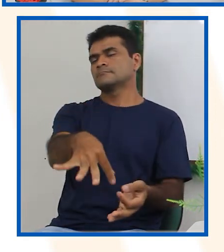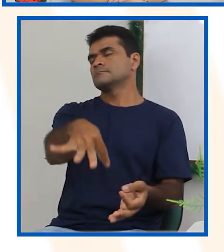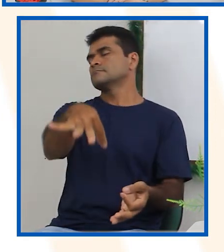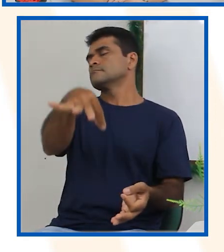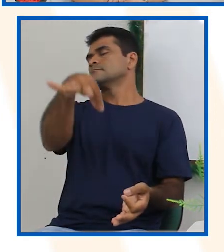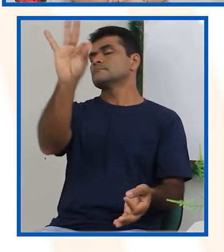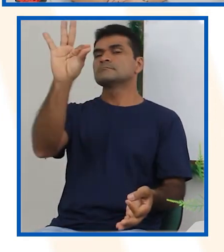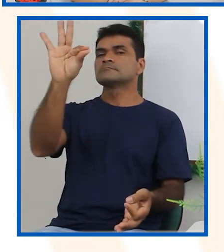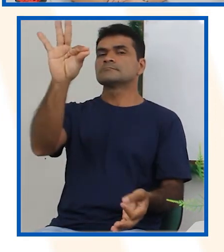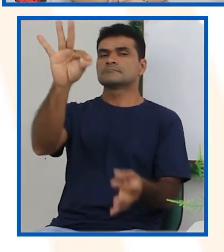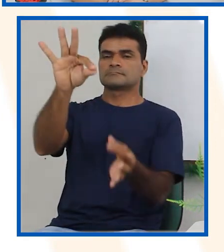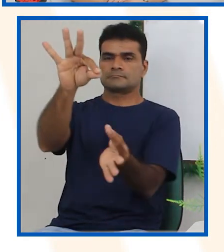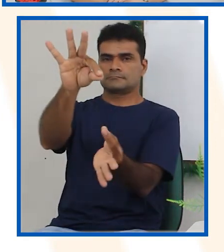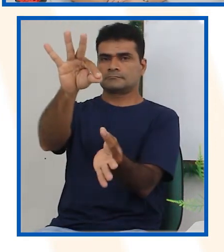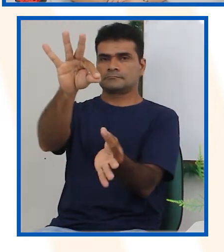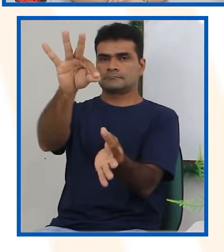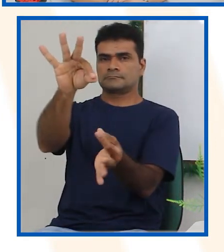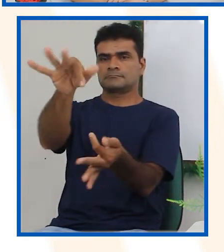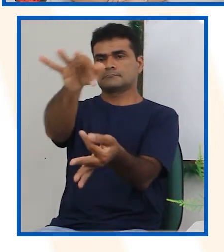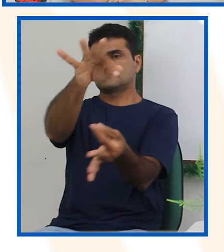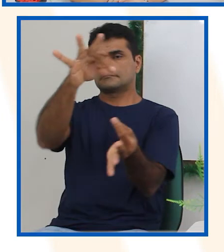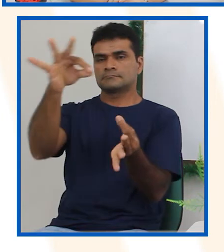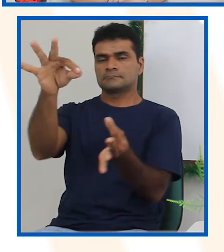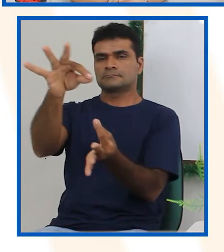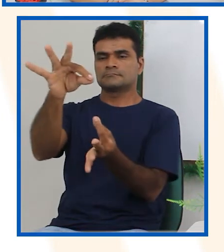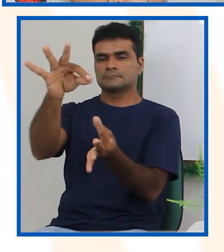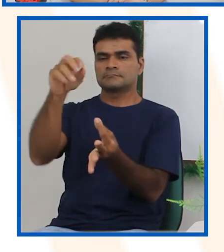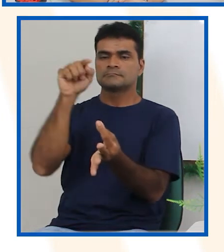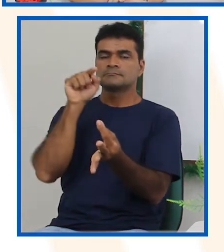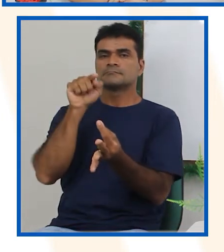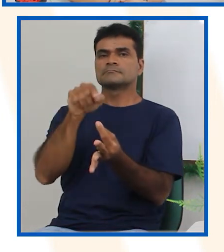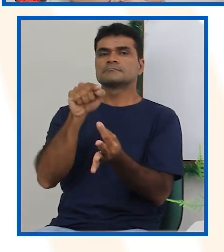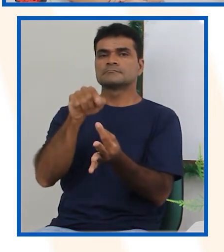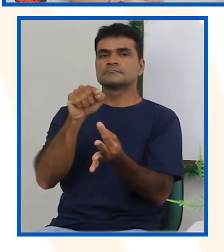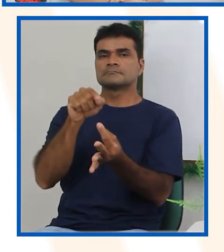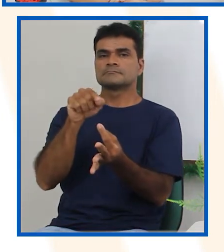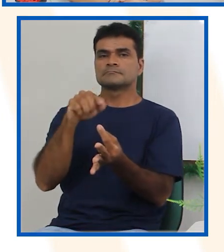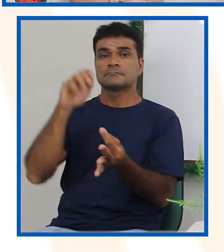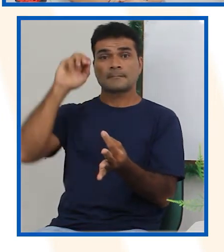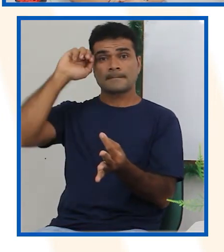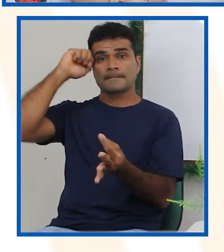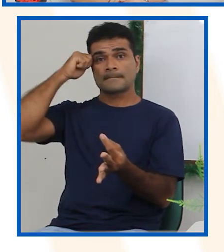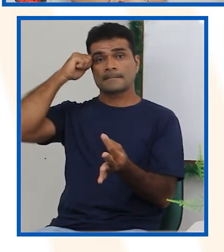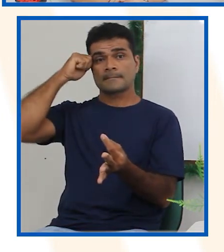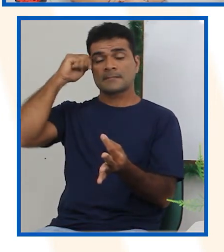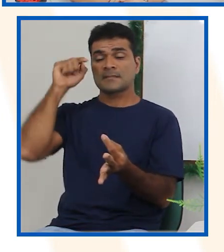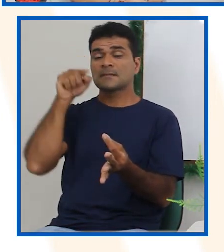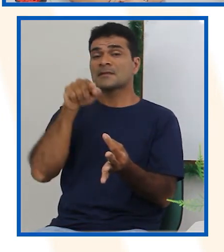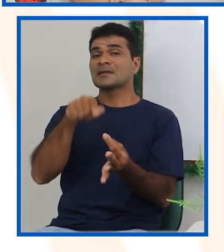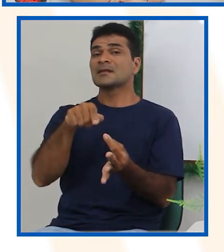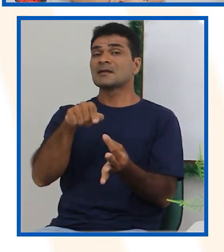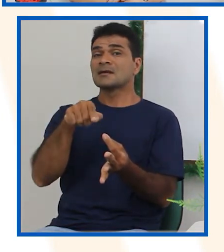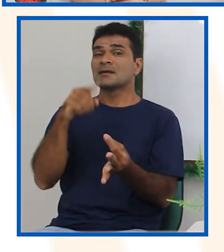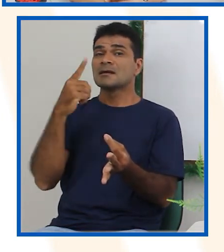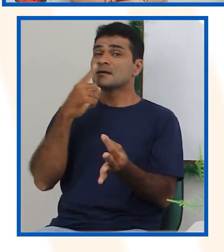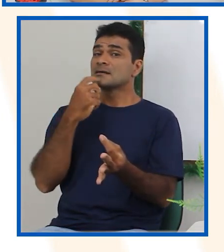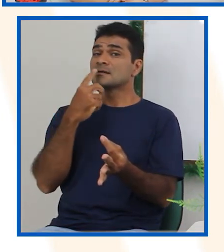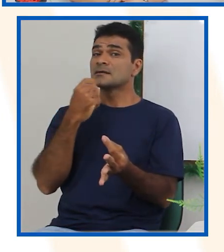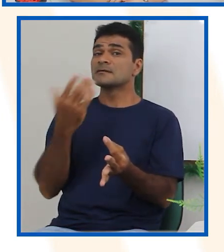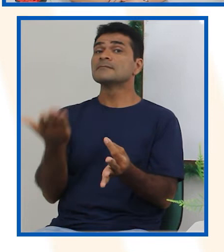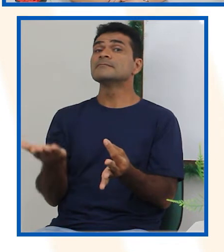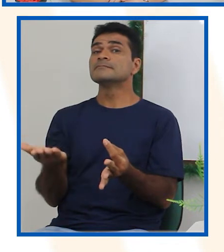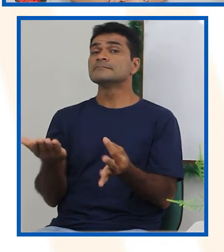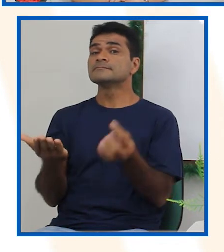acaso, é mais provável que saia uma carta de naipe preto ou uma carta de naipe vermelho.